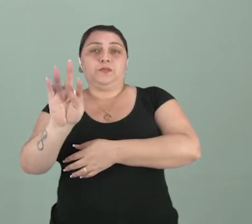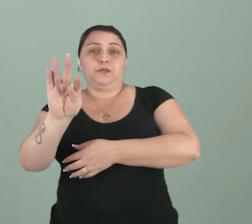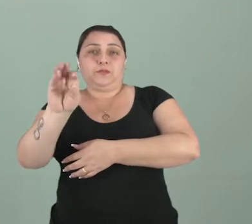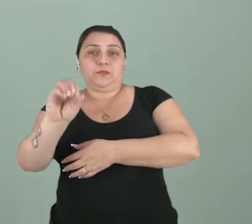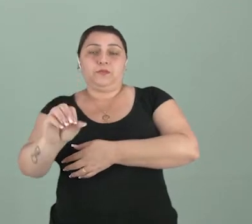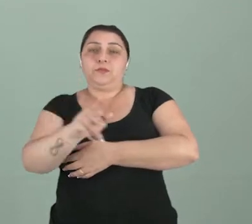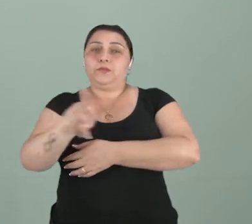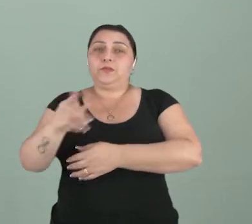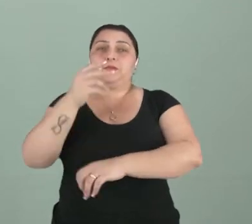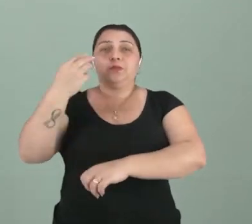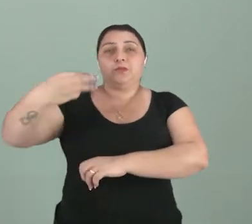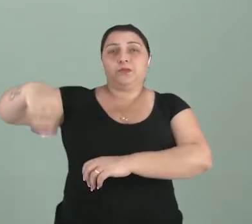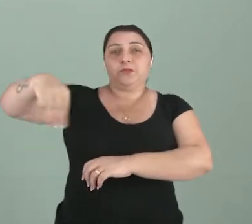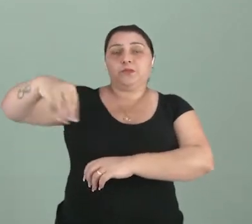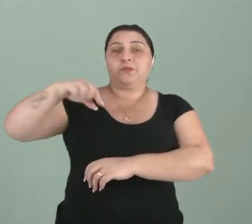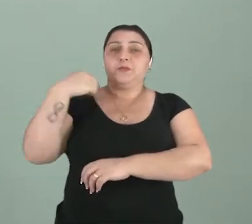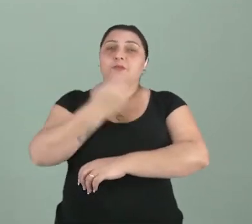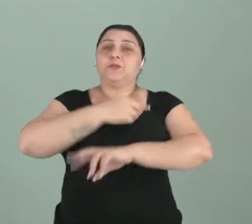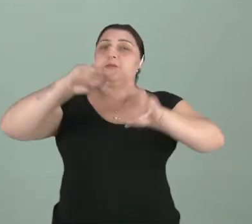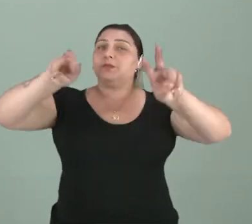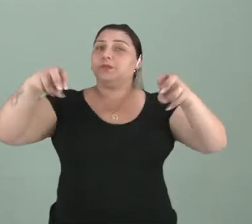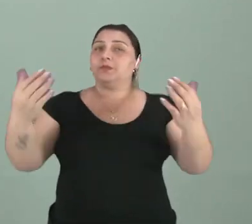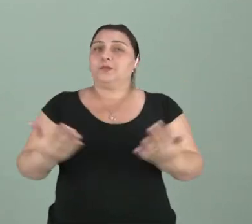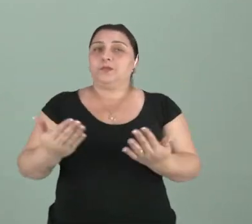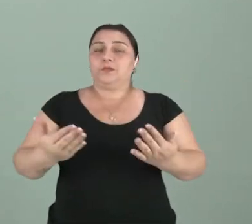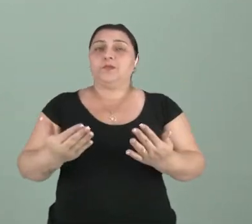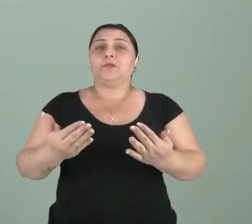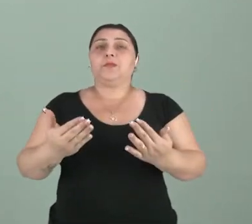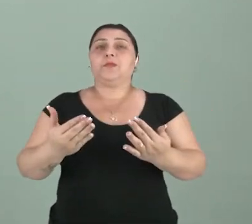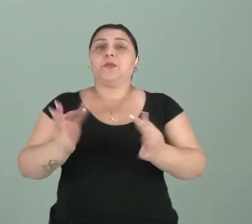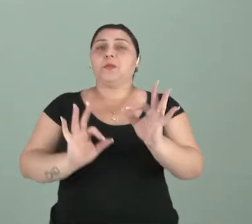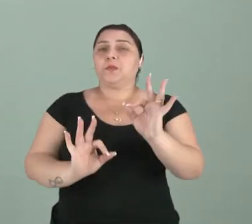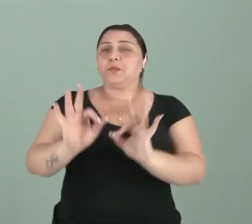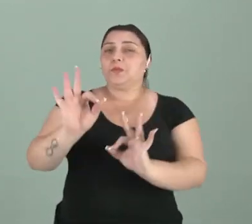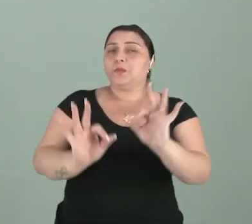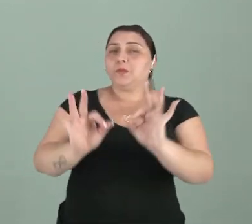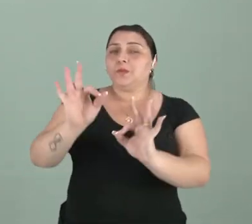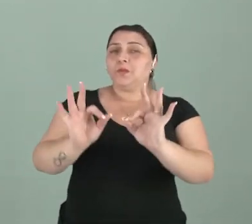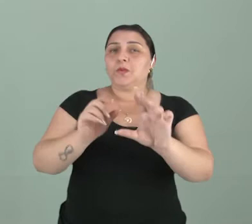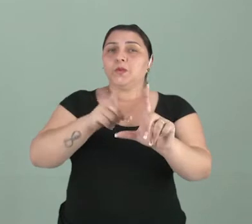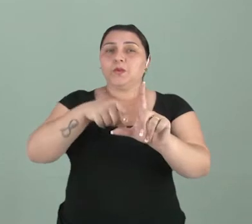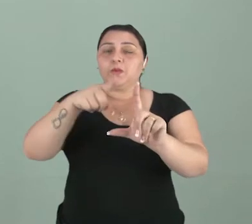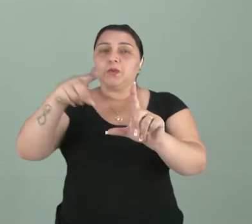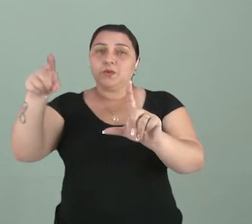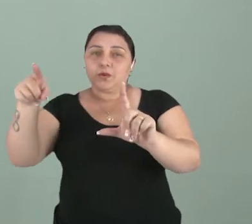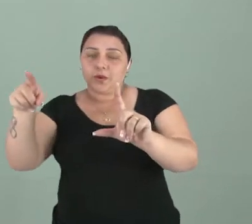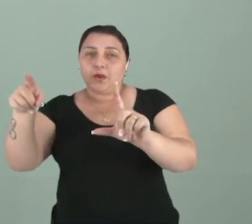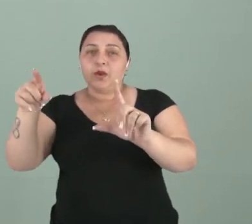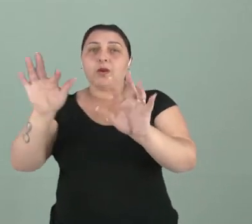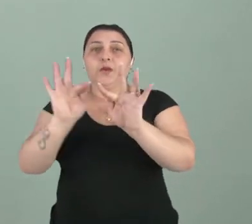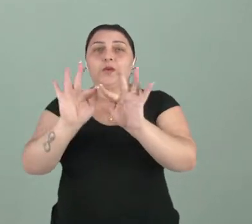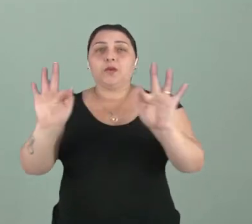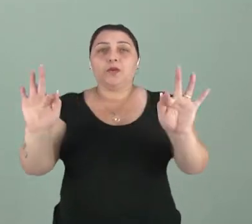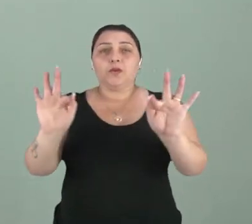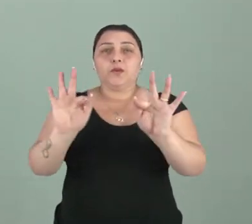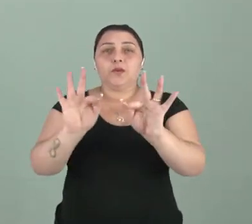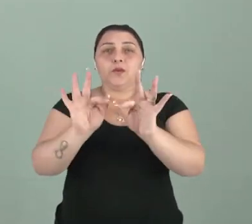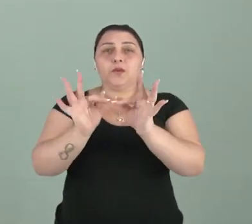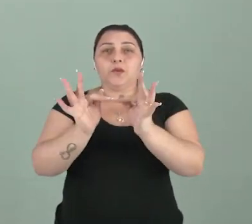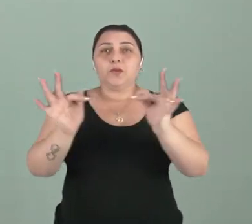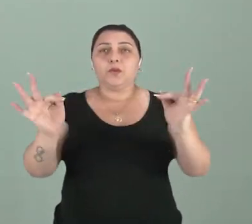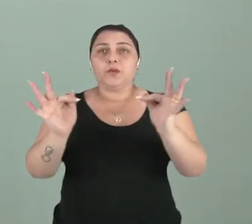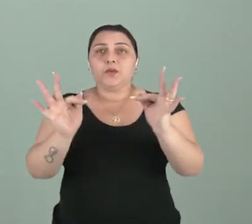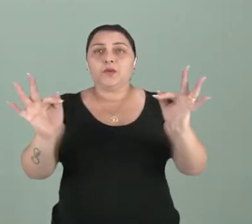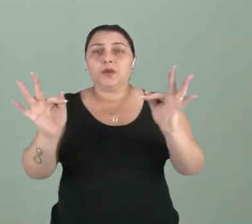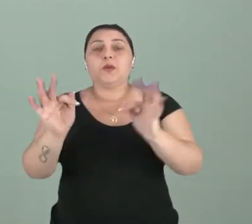professor de matemática e o nosso tema de hoje é construção de gráficos de função do primeiro grau. Para isso